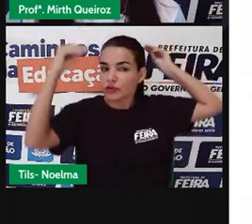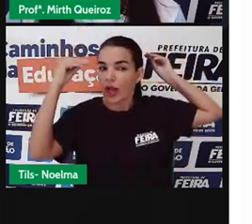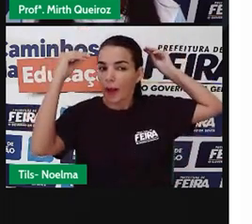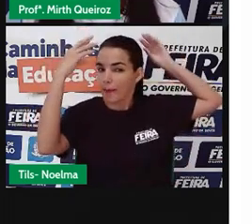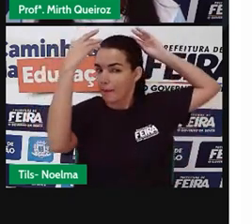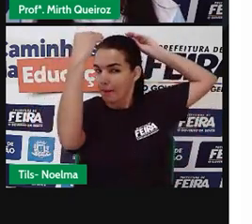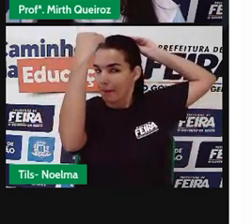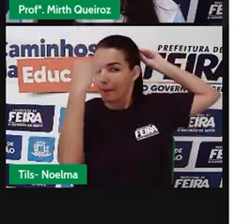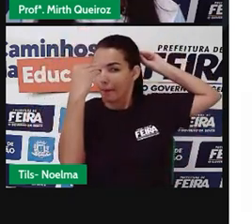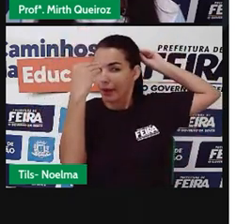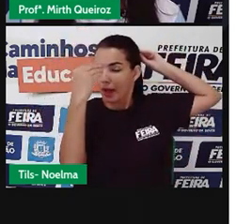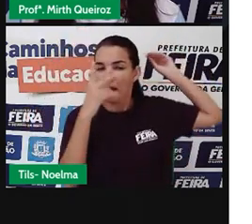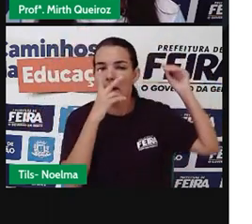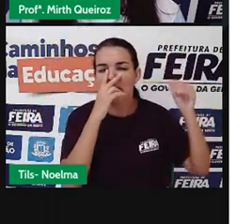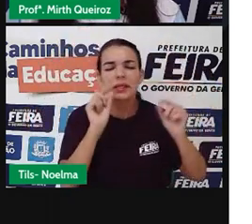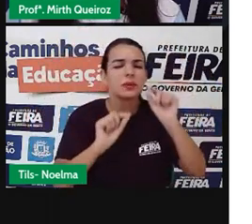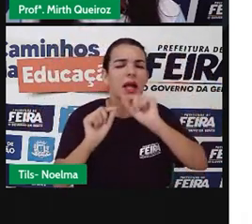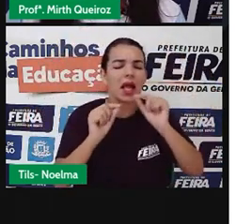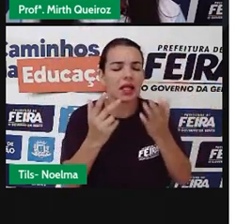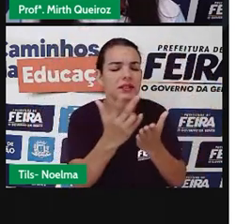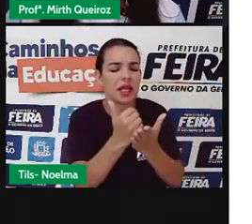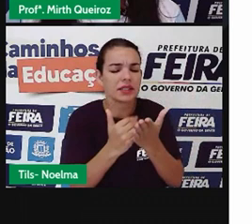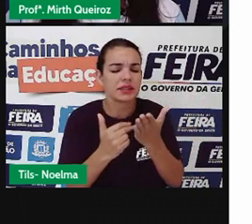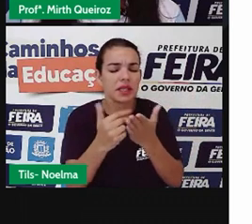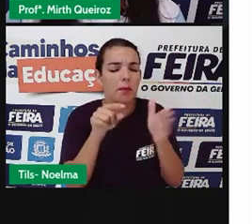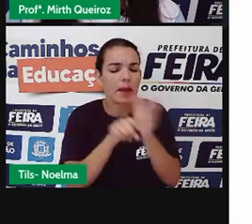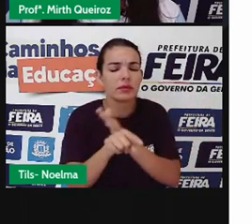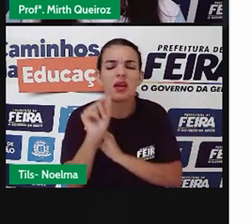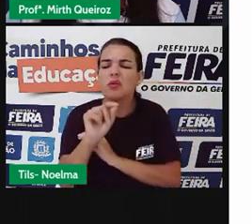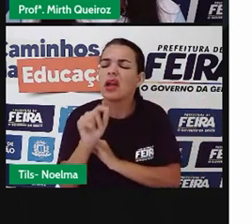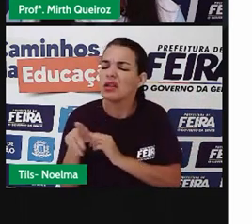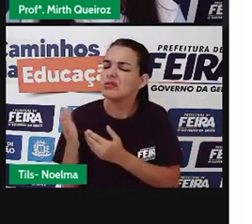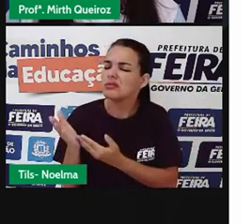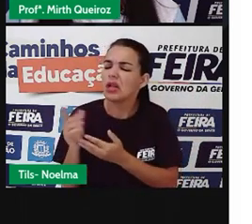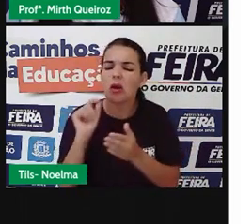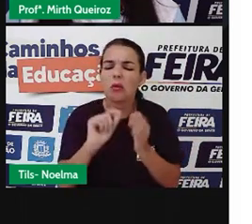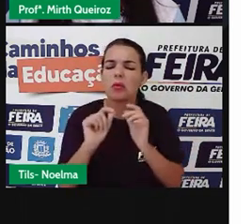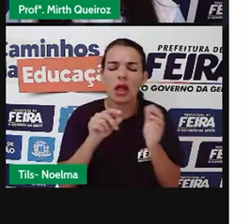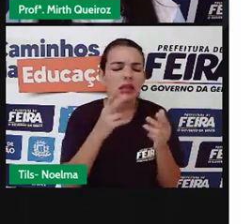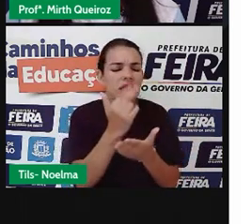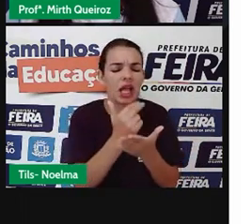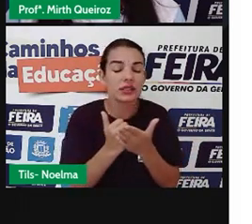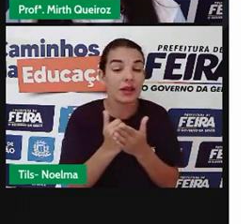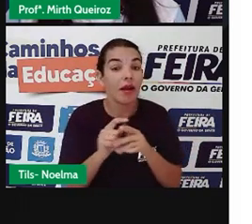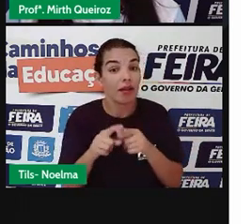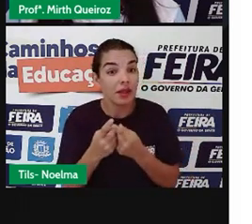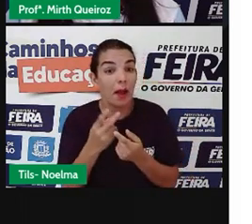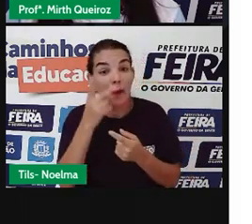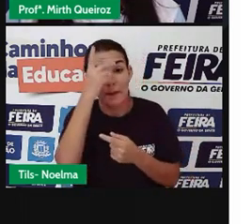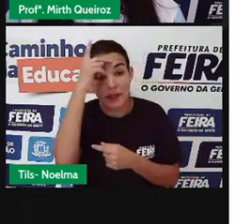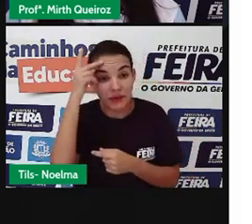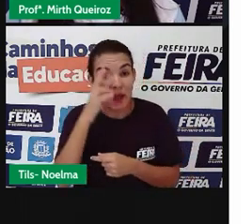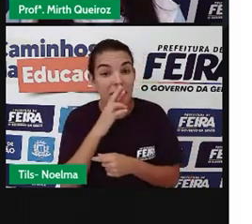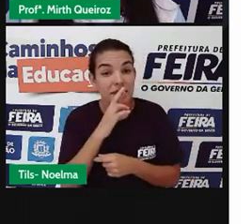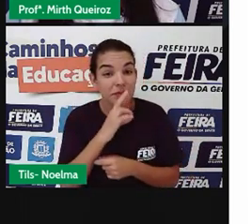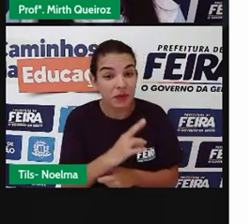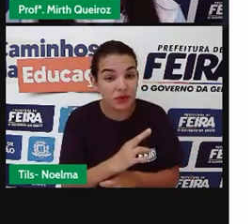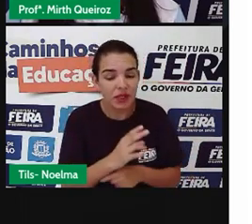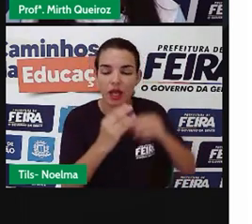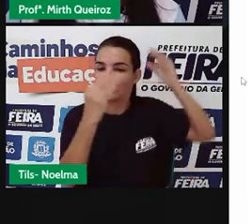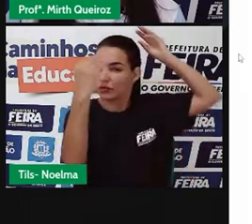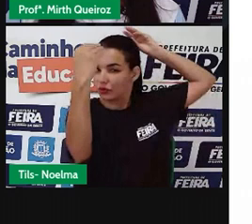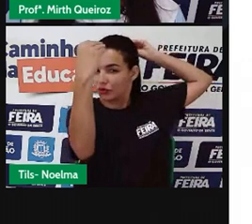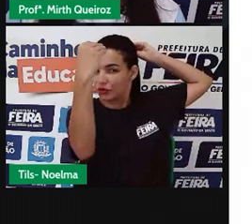se perguntava que desenho era, as pessoas respondiam o que seria um chapéu. Isso porque